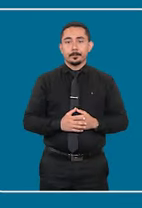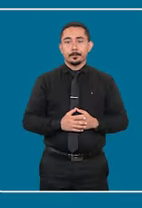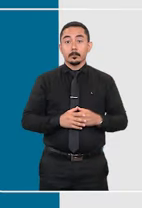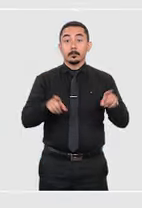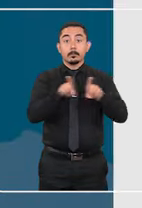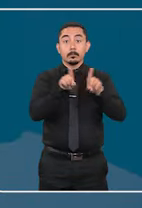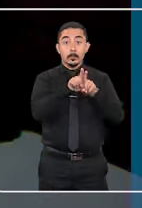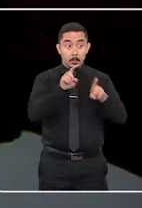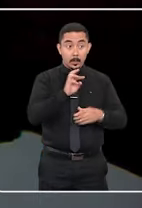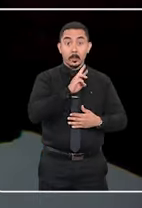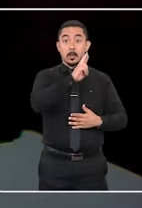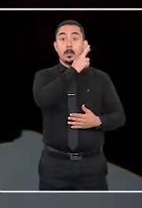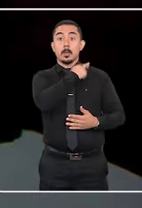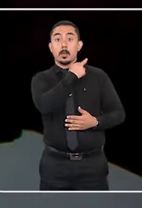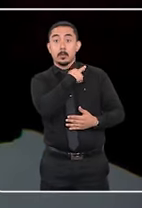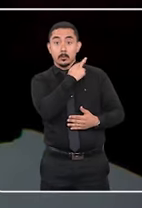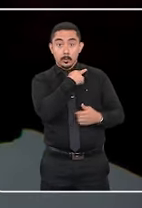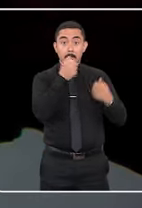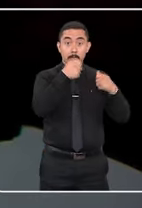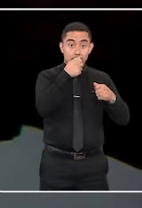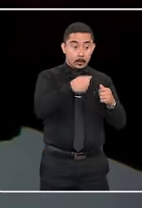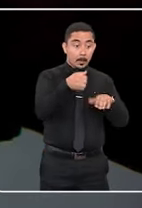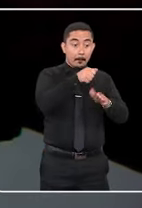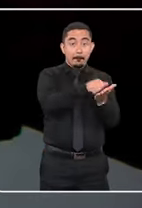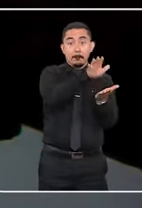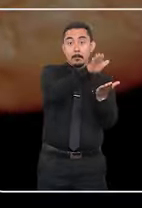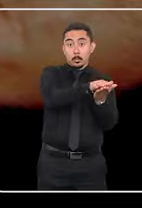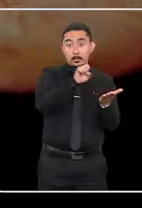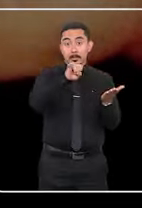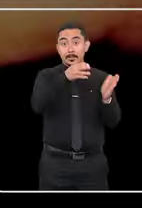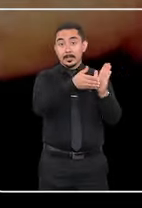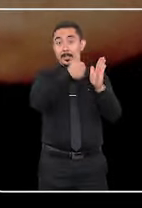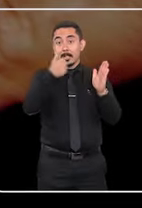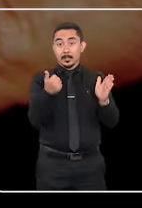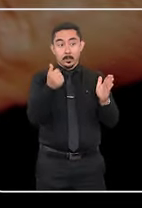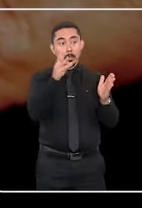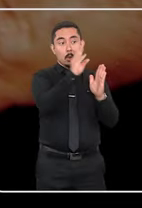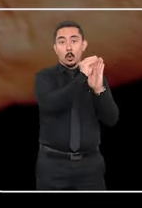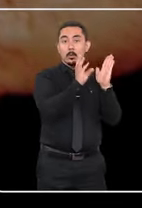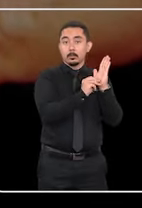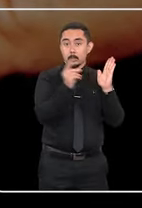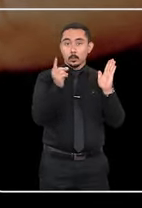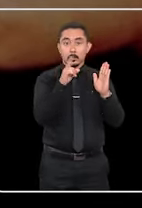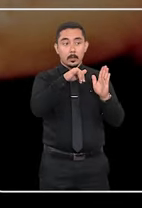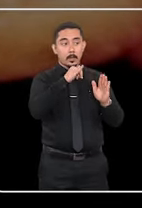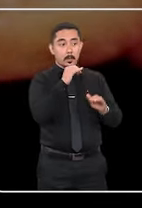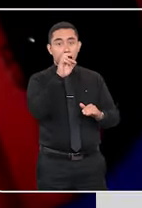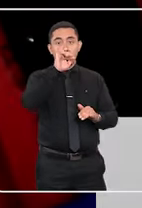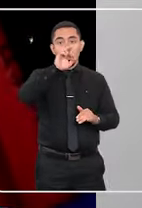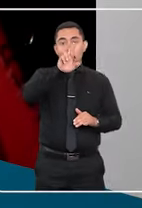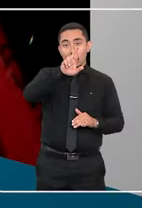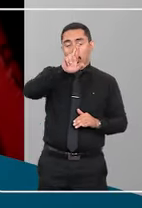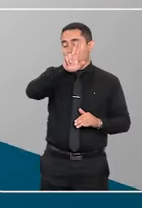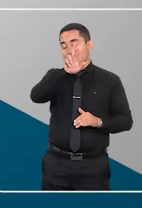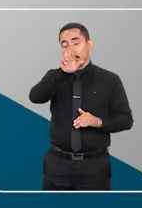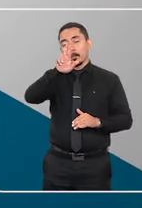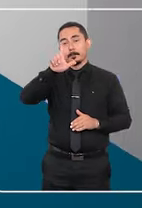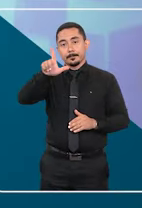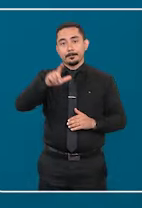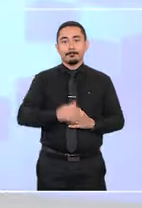disso, o provedor é dispensado de multa diária por não ter removido o conteúdo sem indicação do URL.